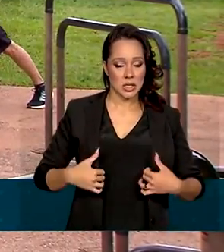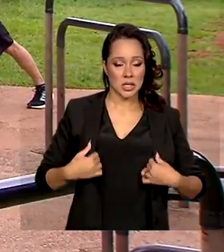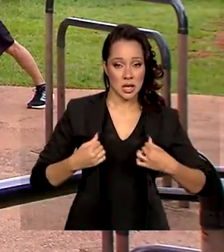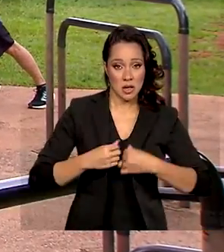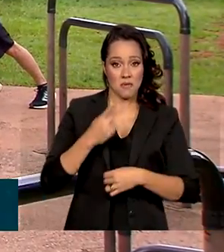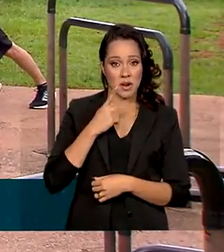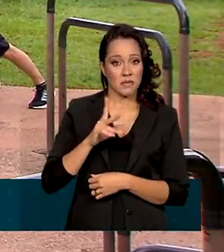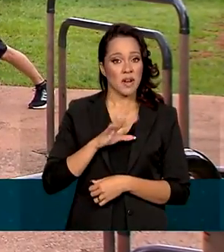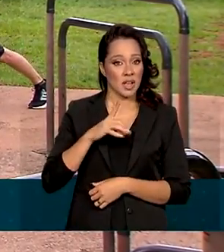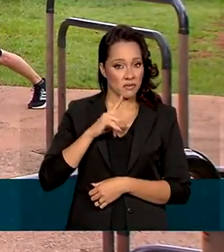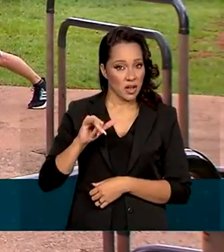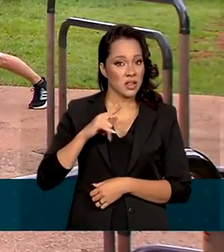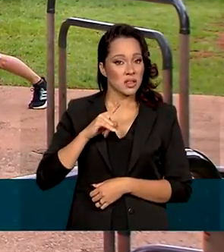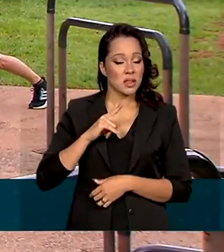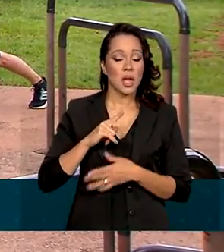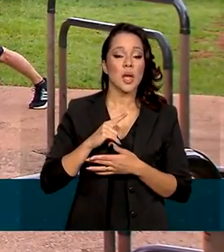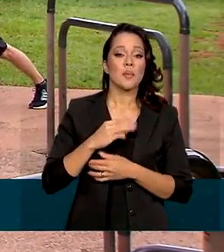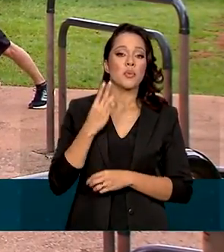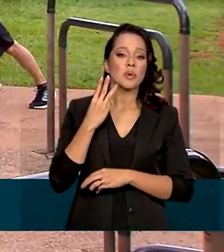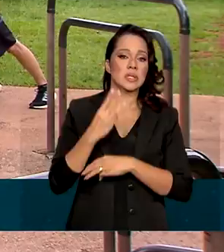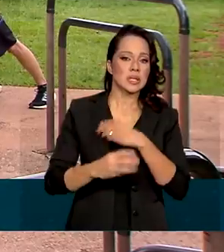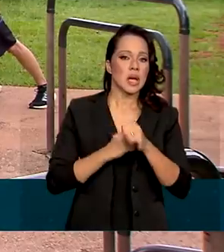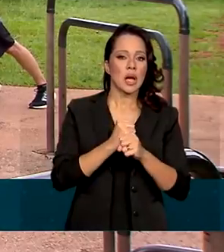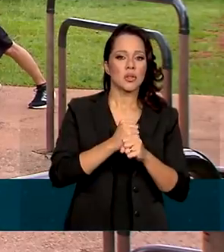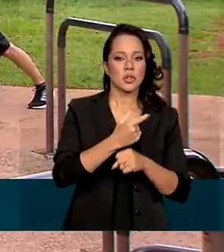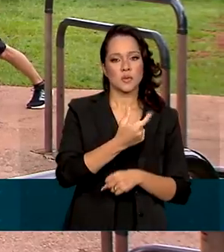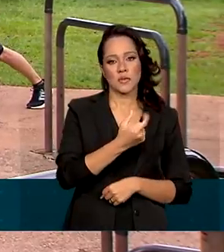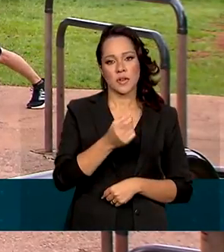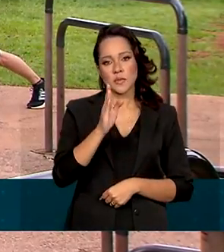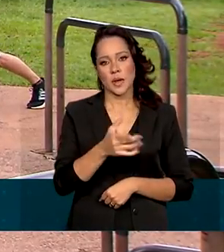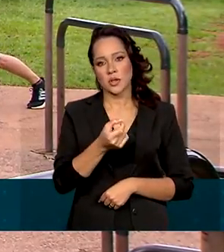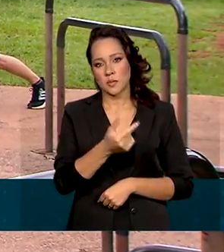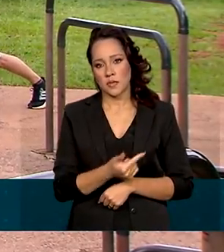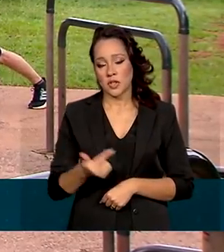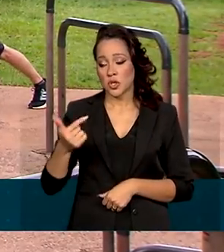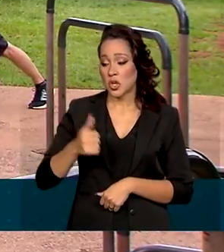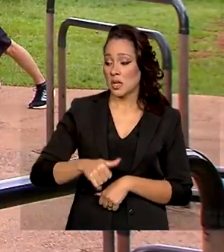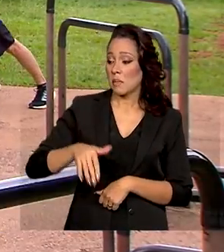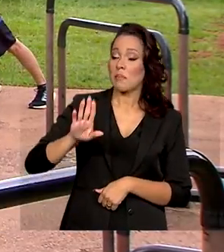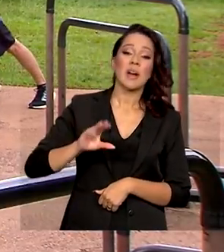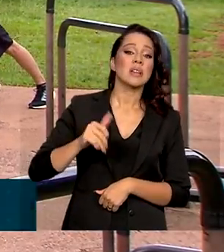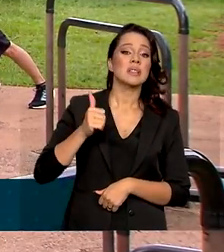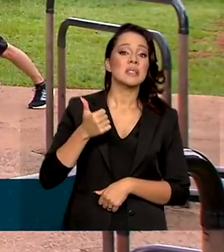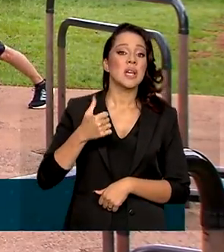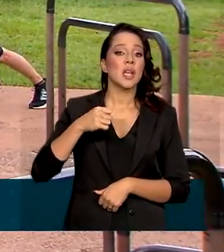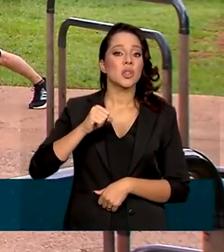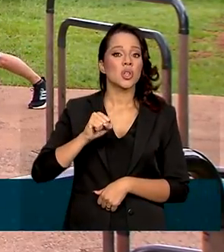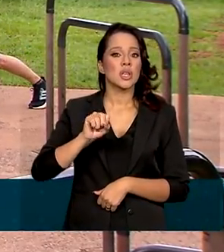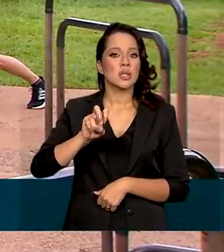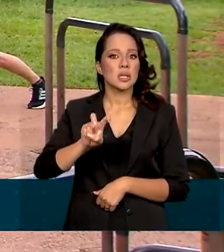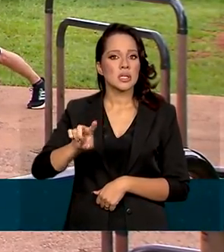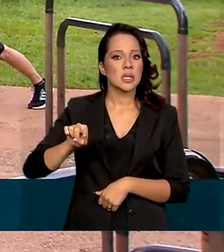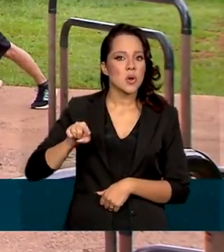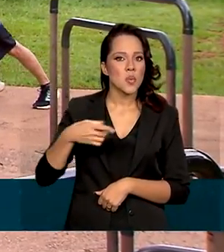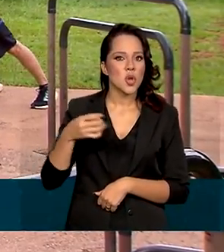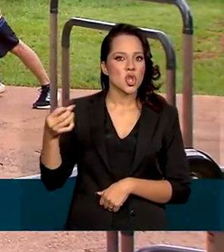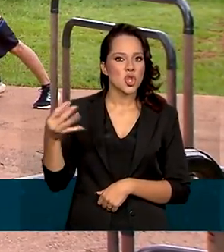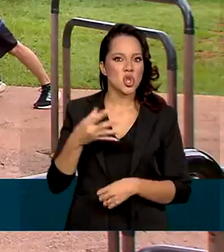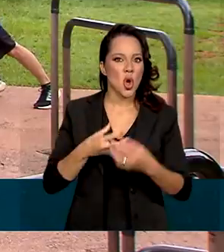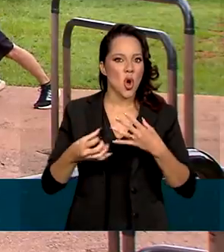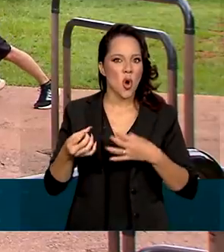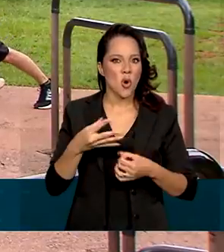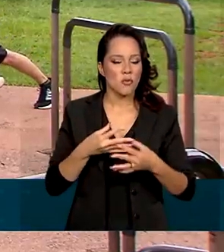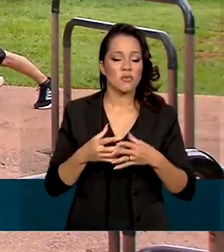estima que serão registrados para o triênio 2020-2022 mais de 185 mil novos